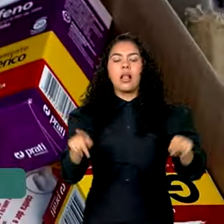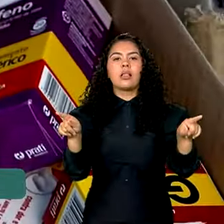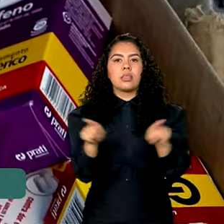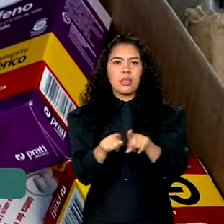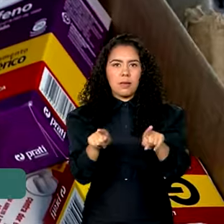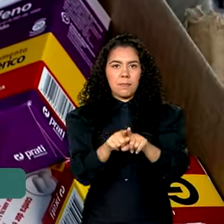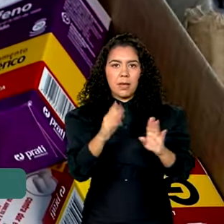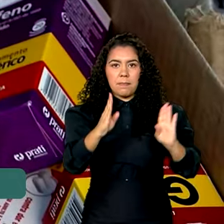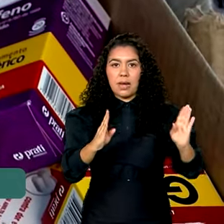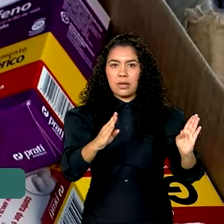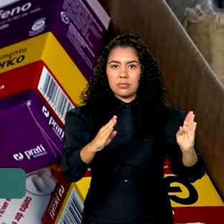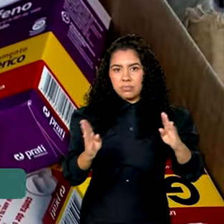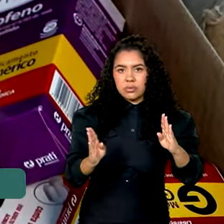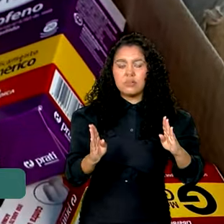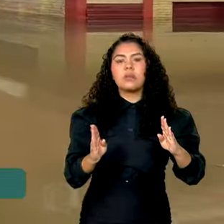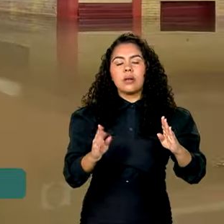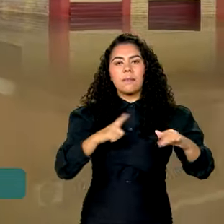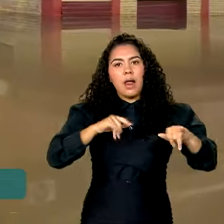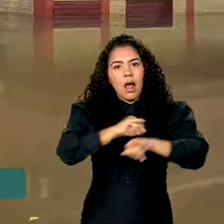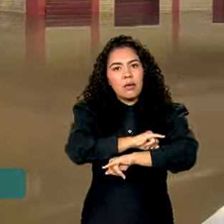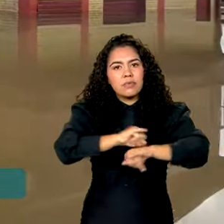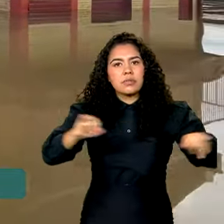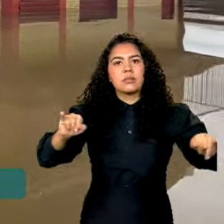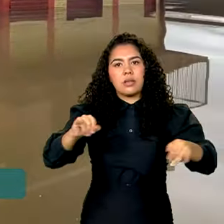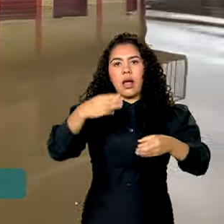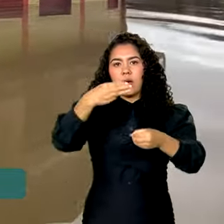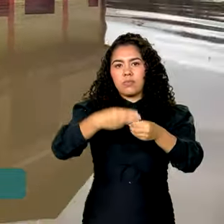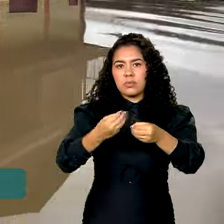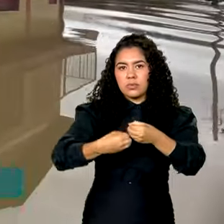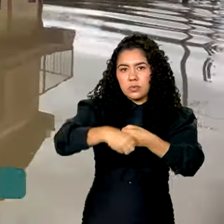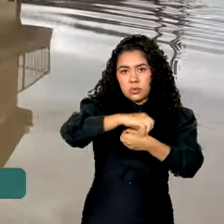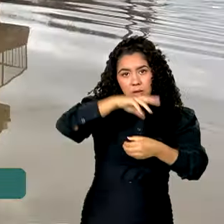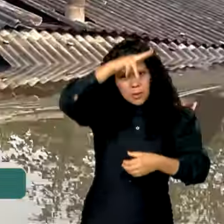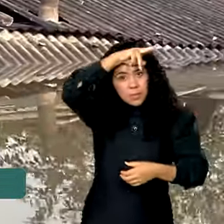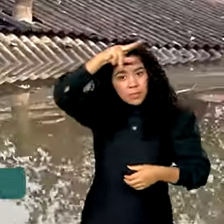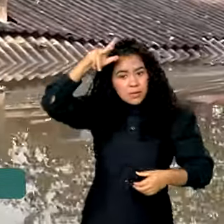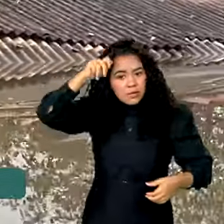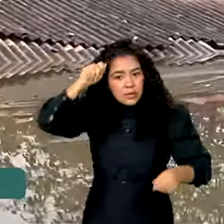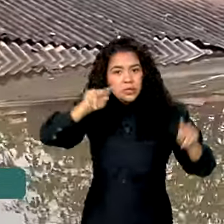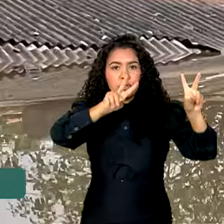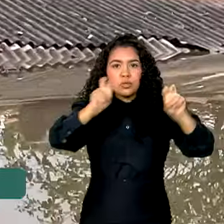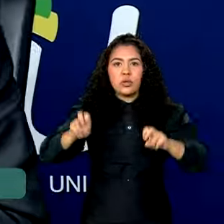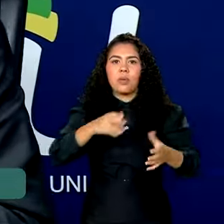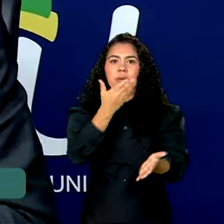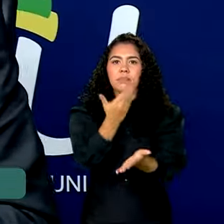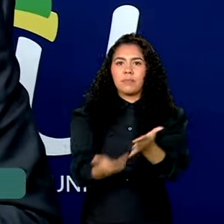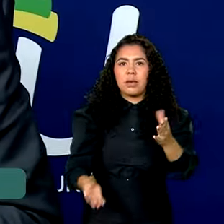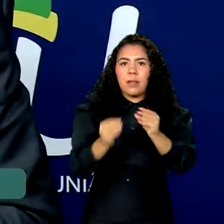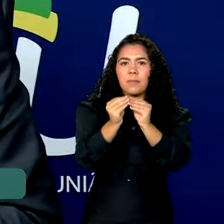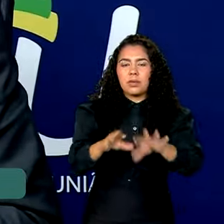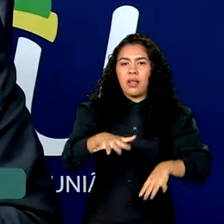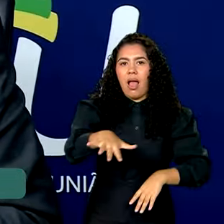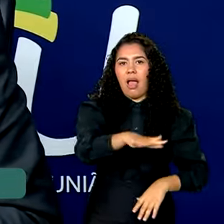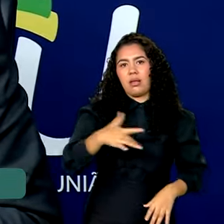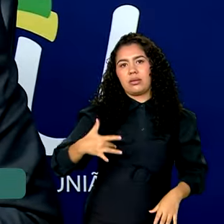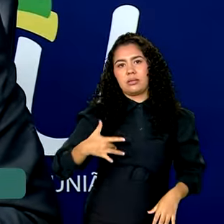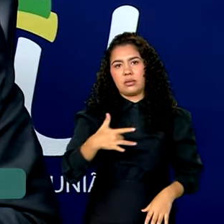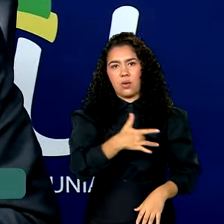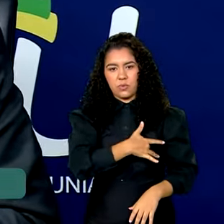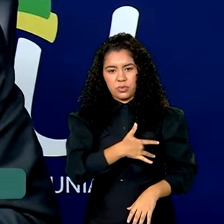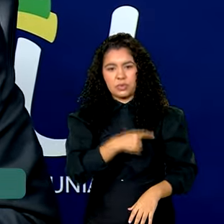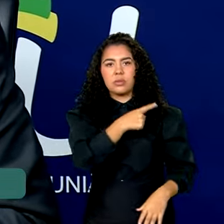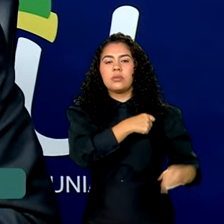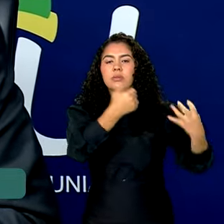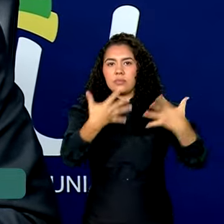serem informadas pelas prefeituras as perdas que ocorreram na área da saúde. O Ministério da Saúde também vai